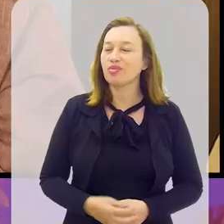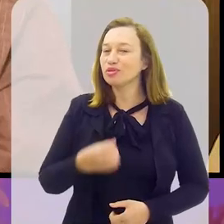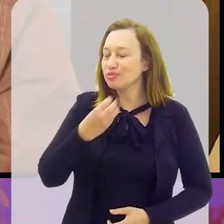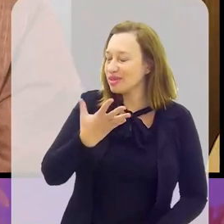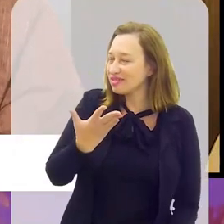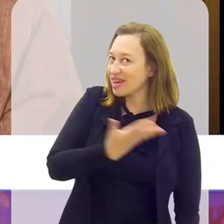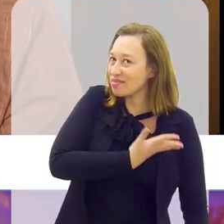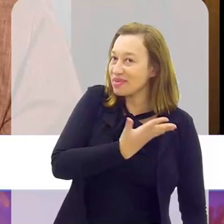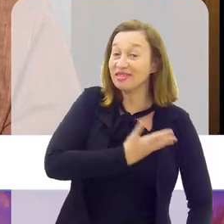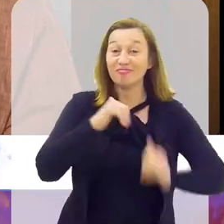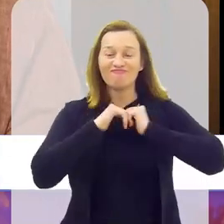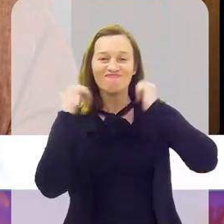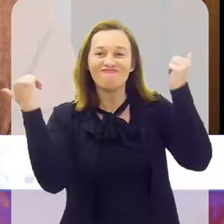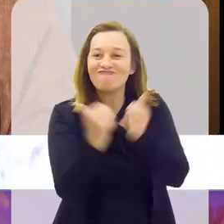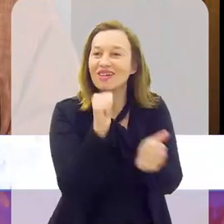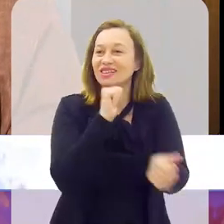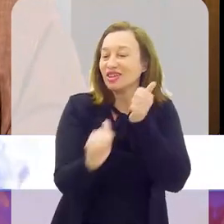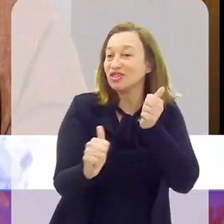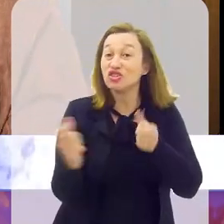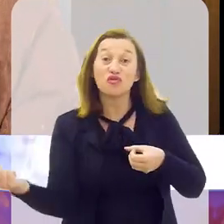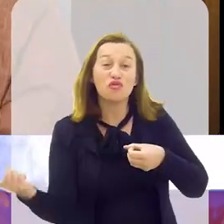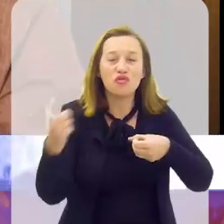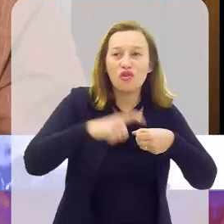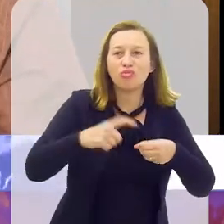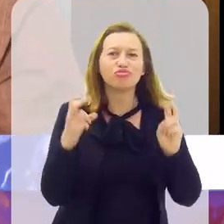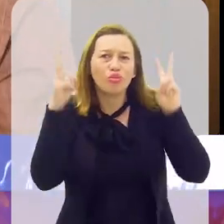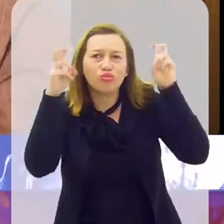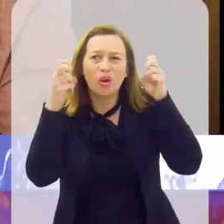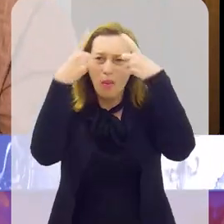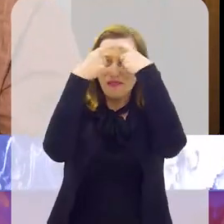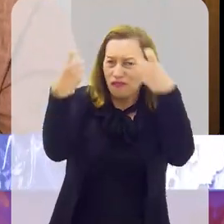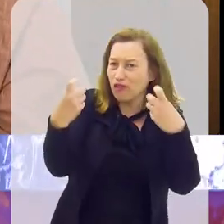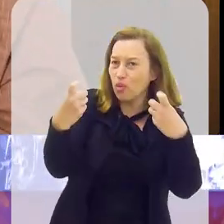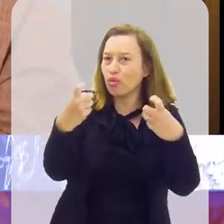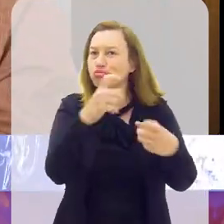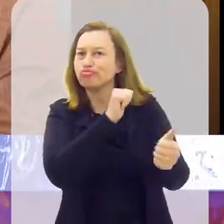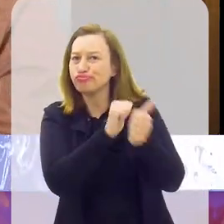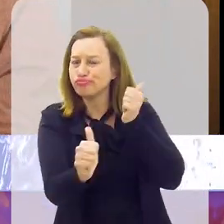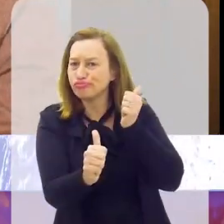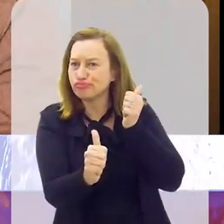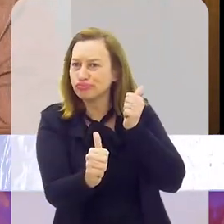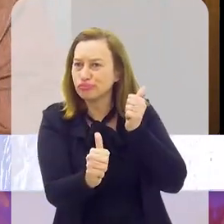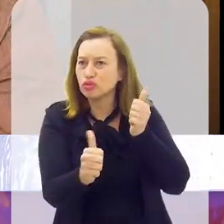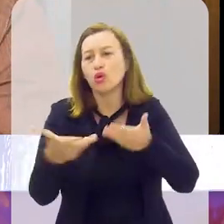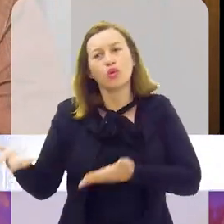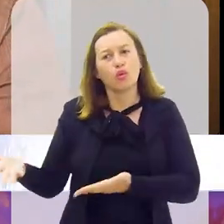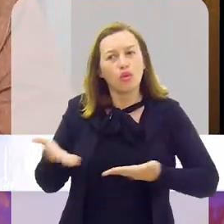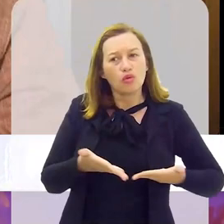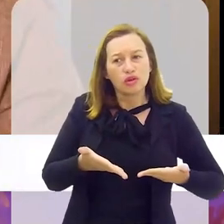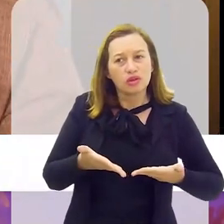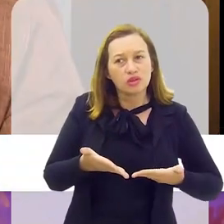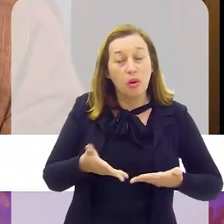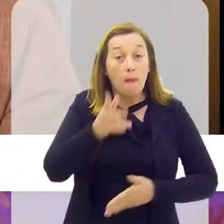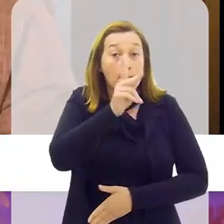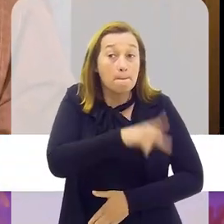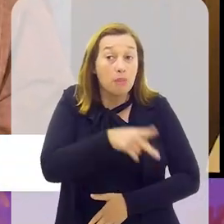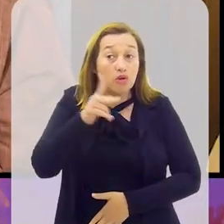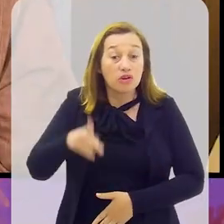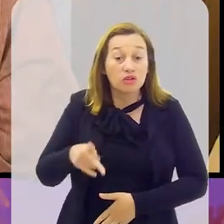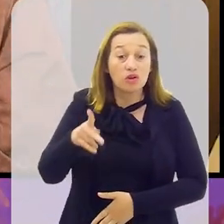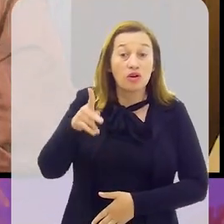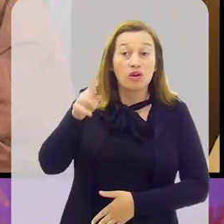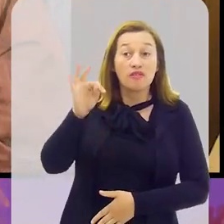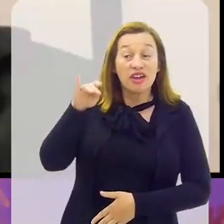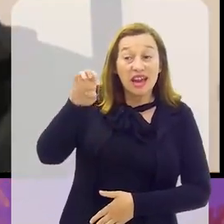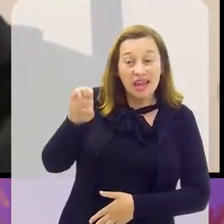Muito bem meus amigos do Arena Esportiva, estamos de volta com o tema violência no futebol e o convidado é o professor